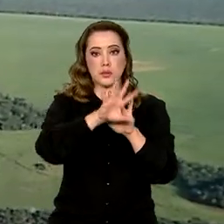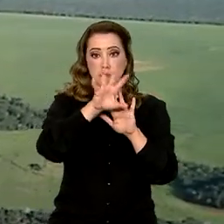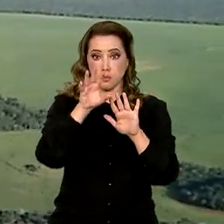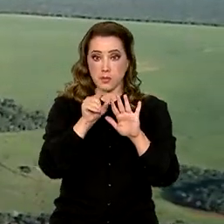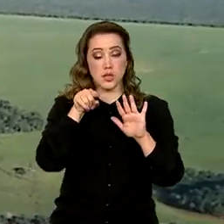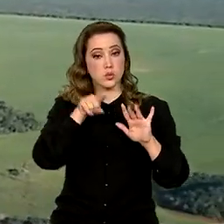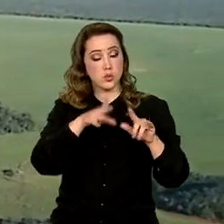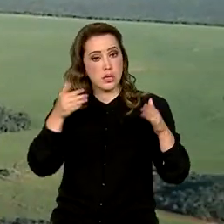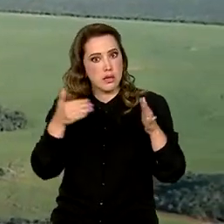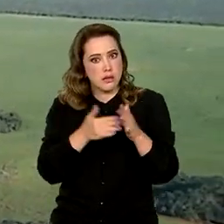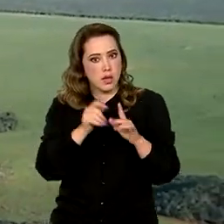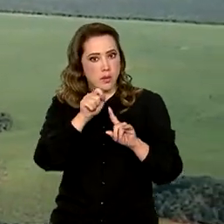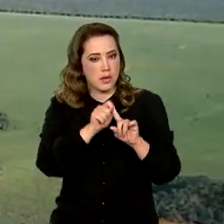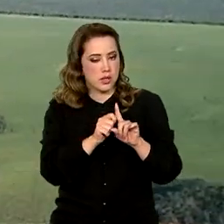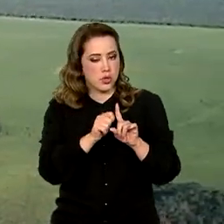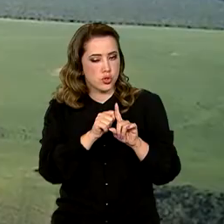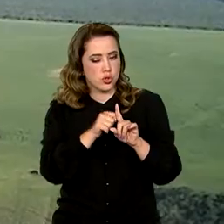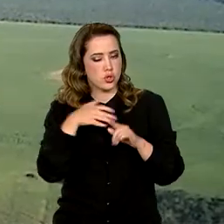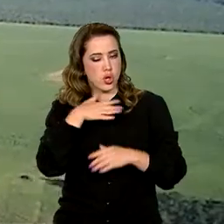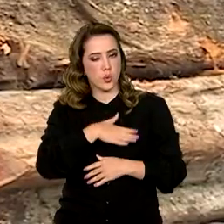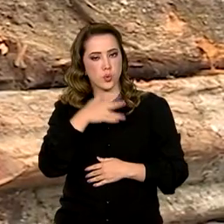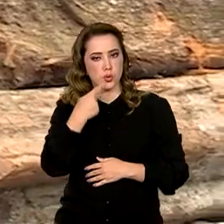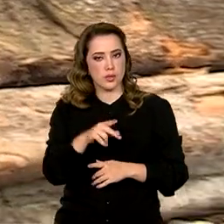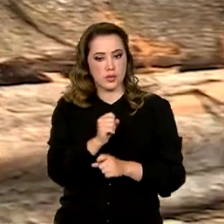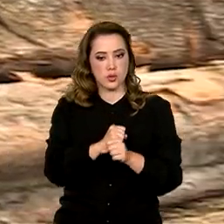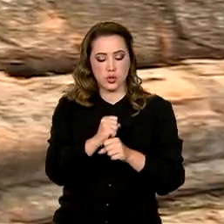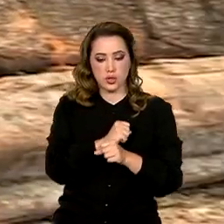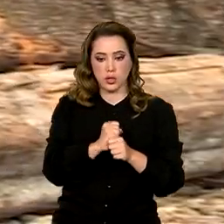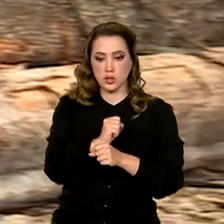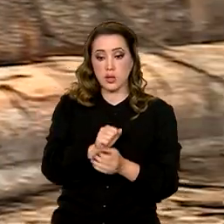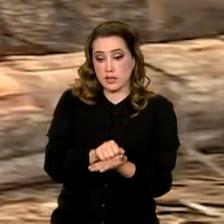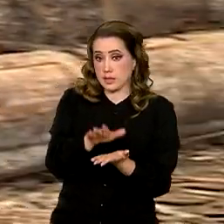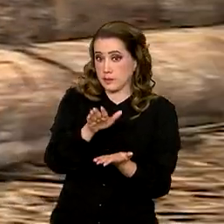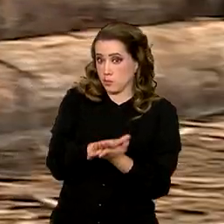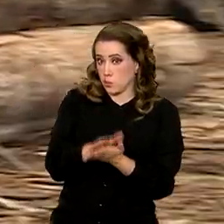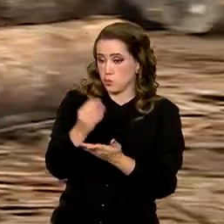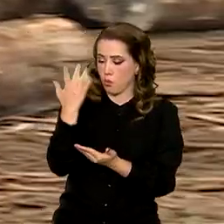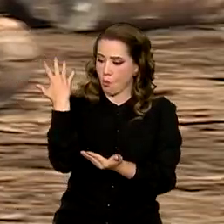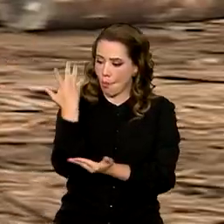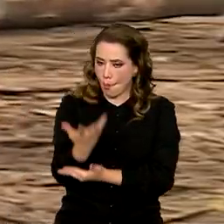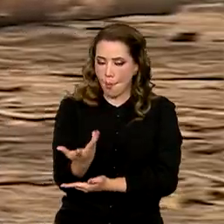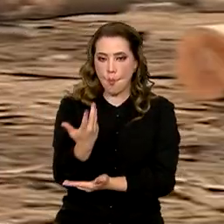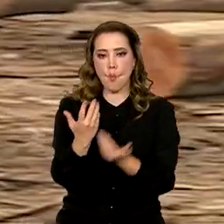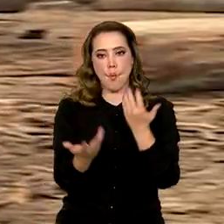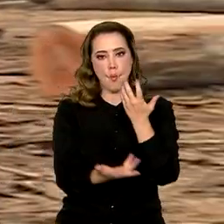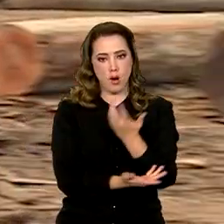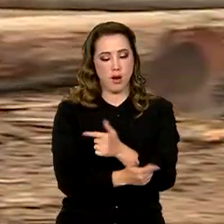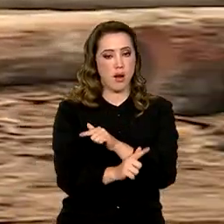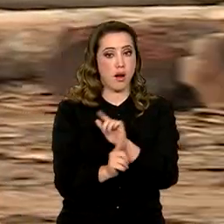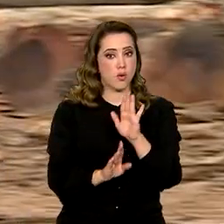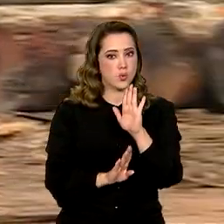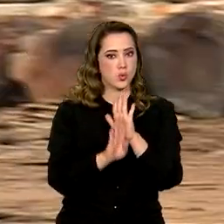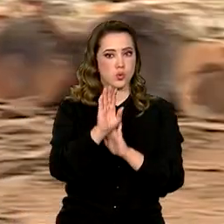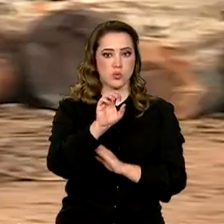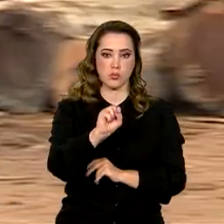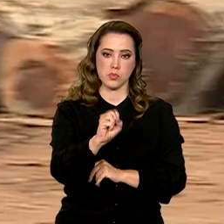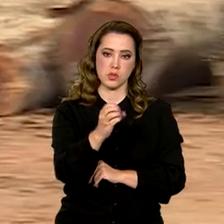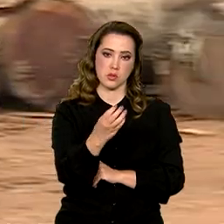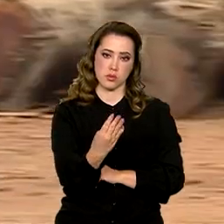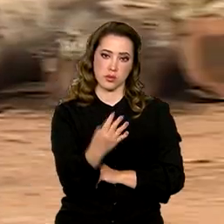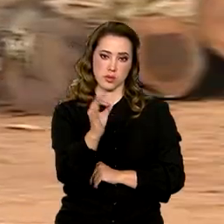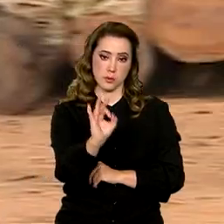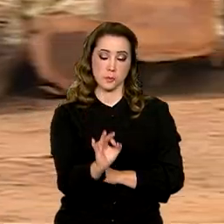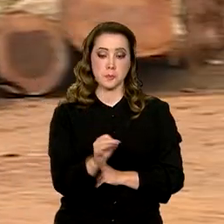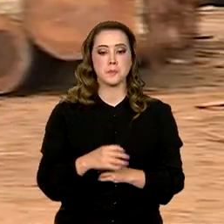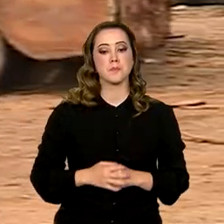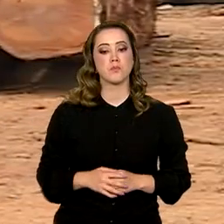E até agosto deste ano, segundo o IBAMA, as multas por desmatamento aumentaram 84%.